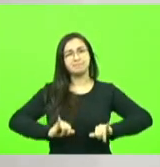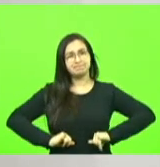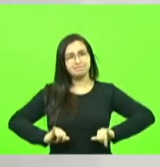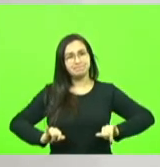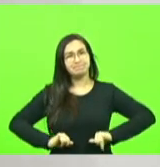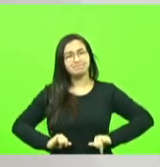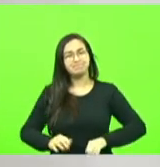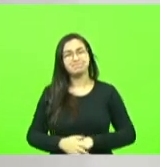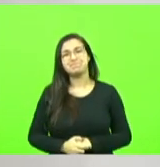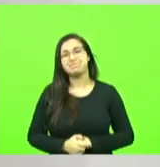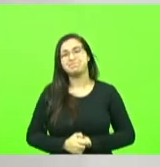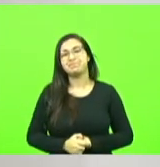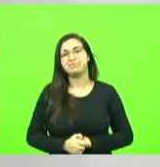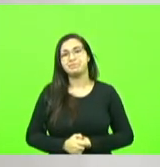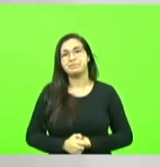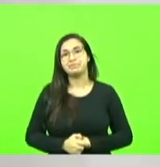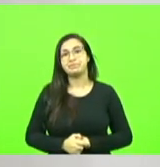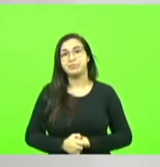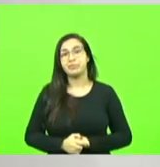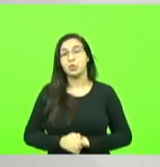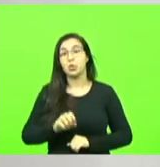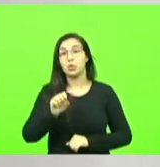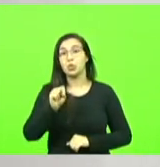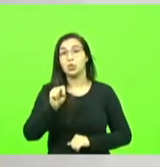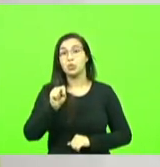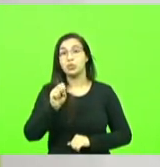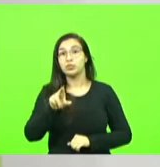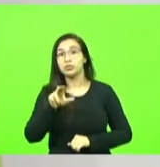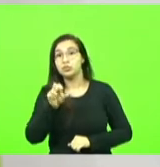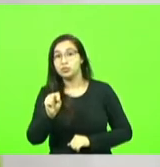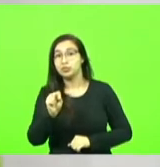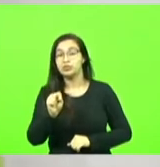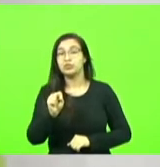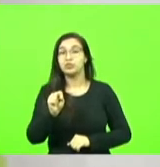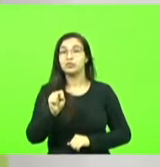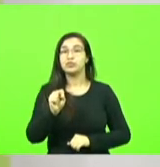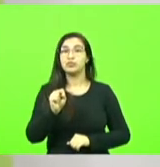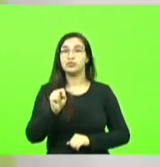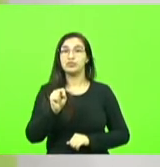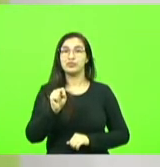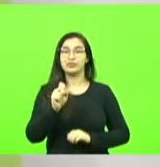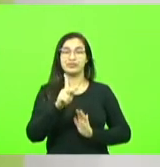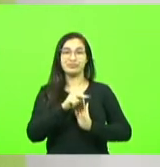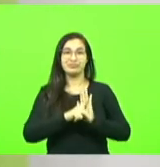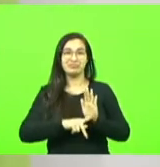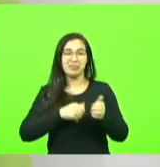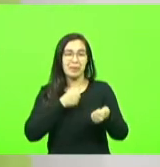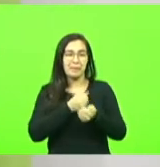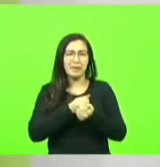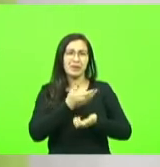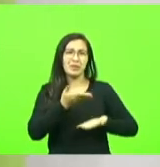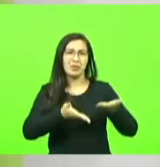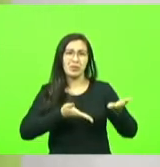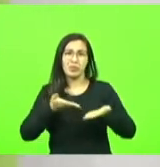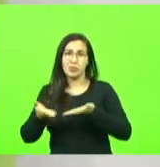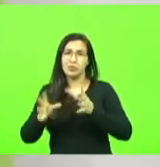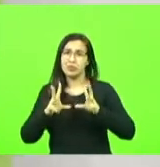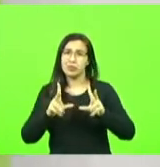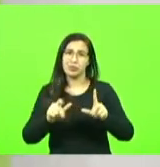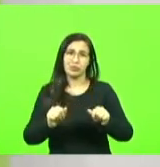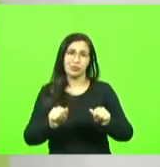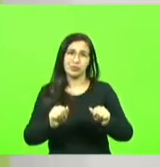efetivamente o SUS está próximo de nós em várias ações e cabe a nós fazermos bom uso